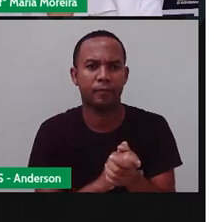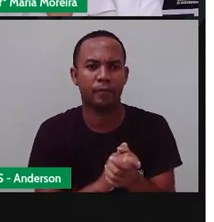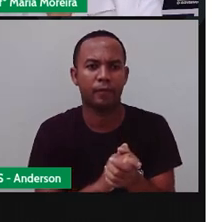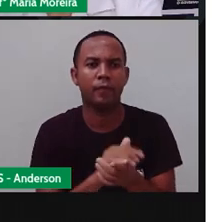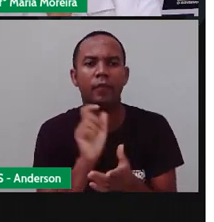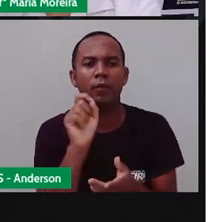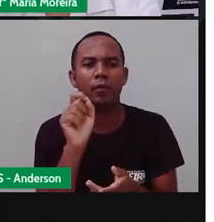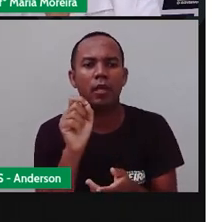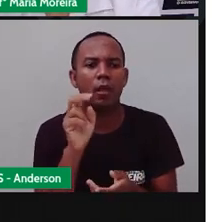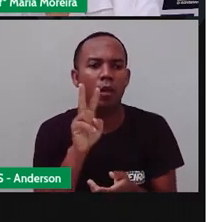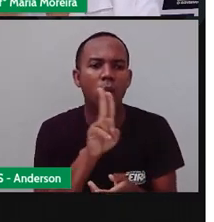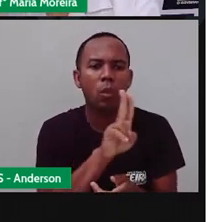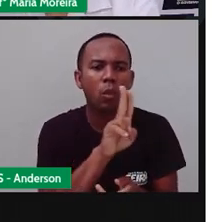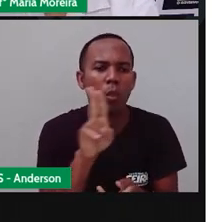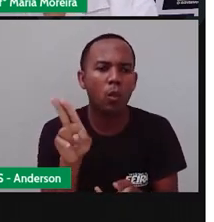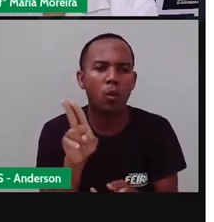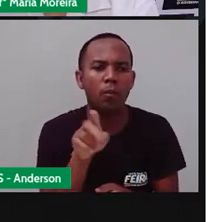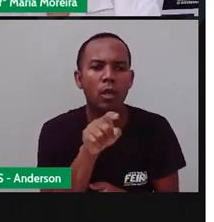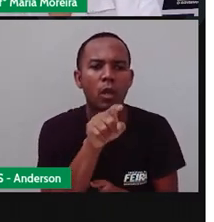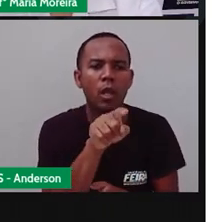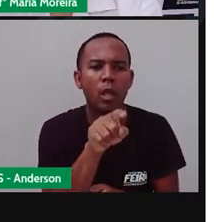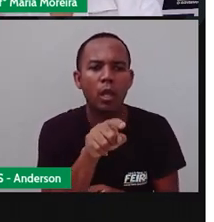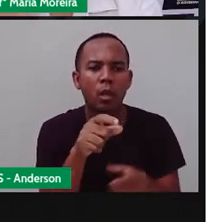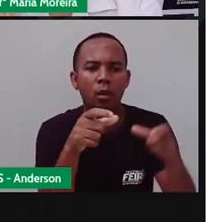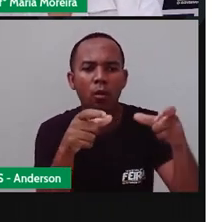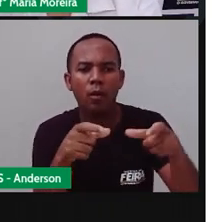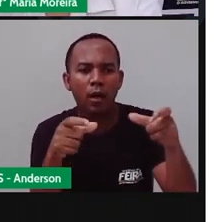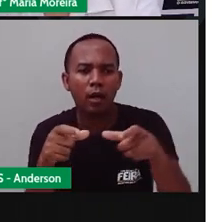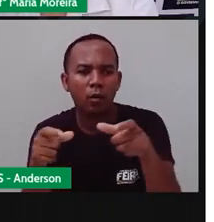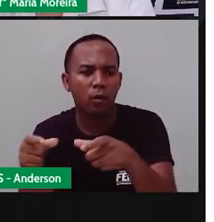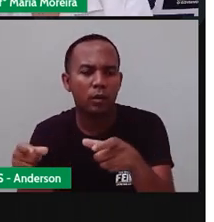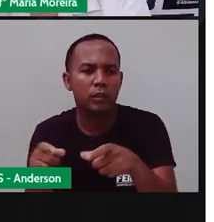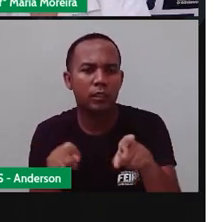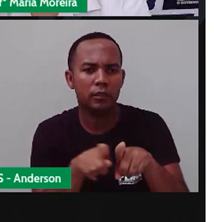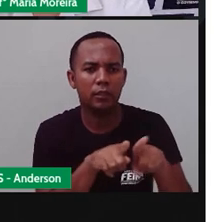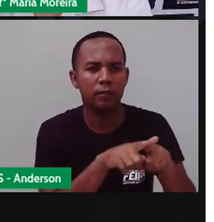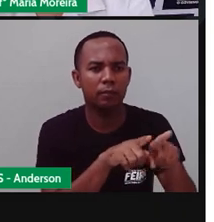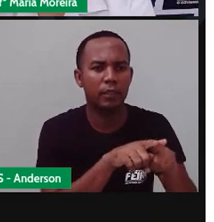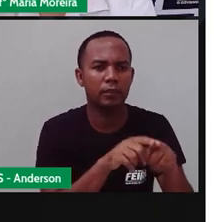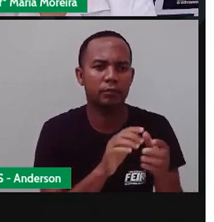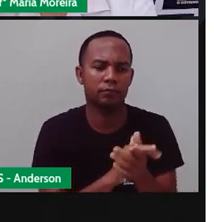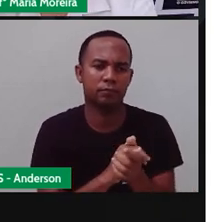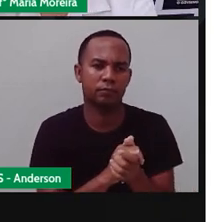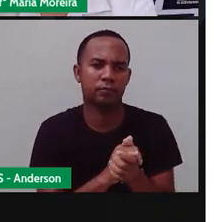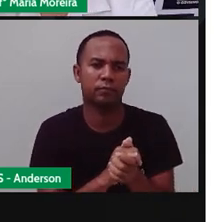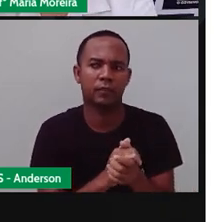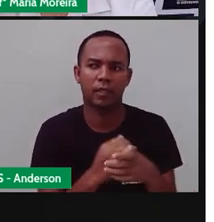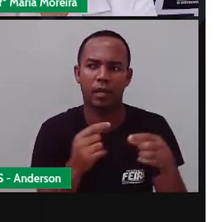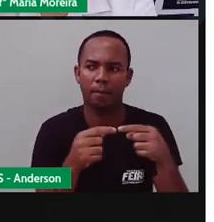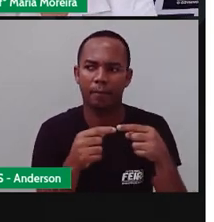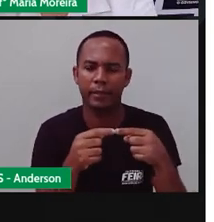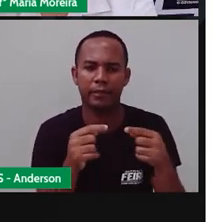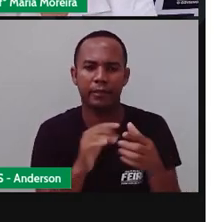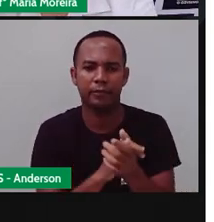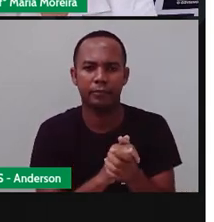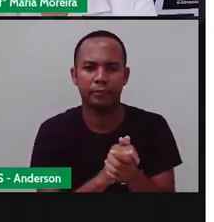Nomear o nome, né? Foi dar nome às coisas que estavam onde? Naquela paisagem.